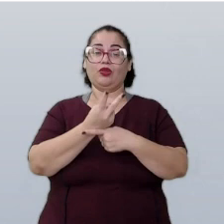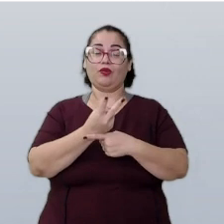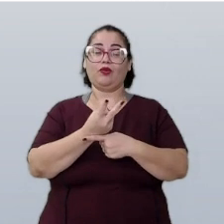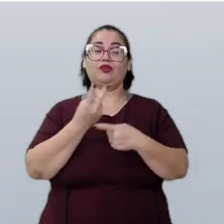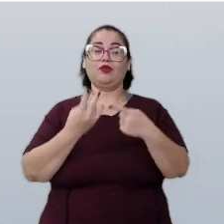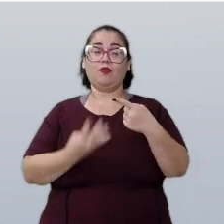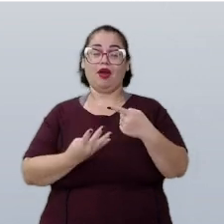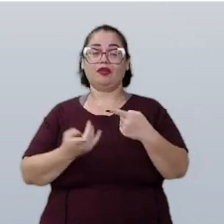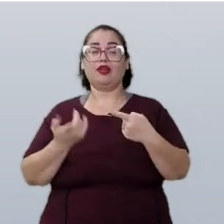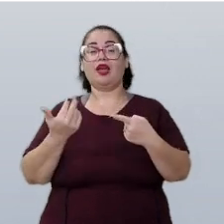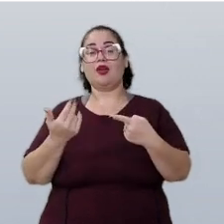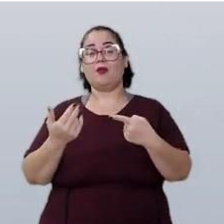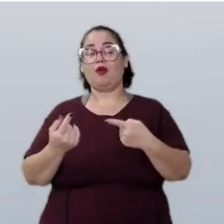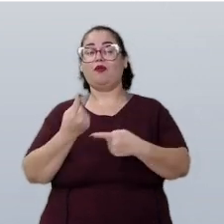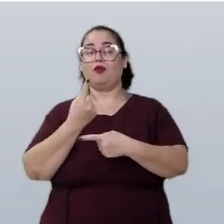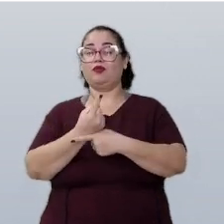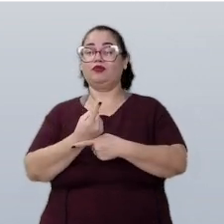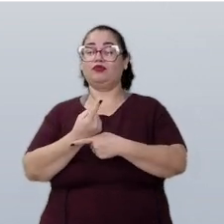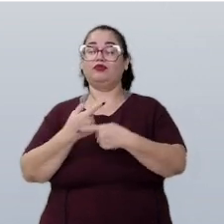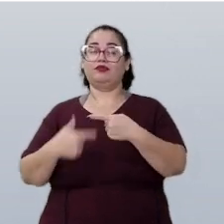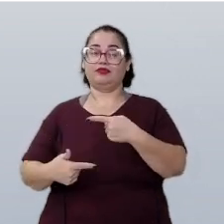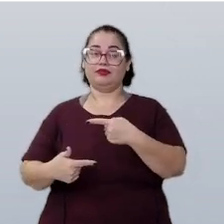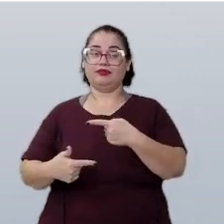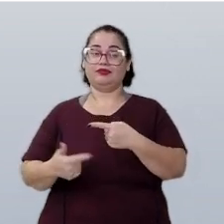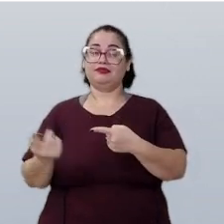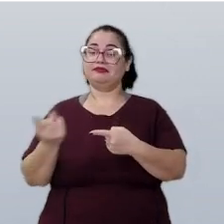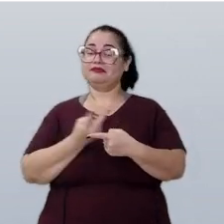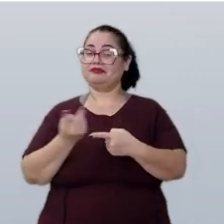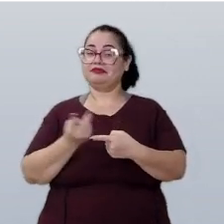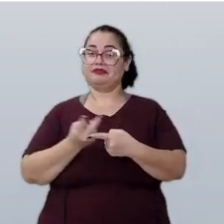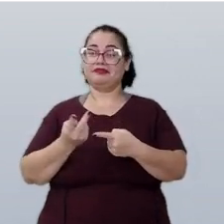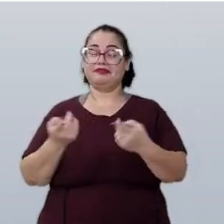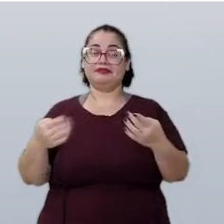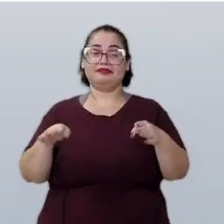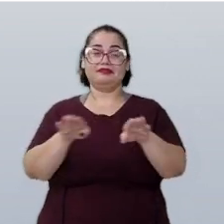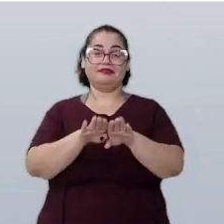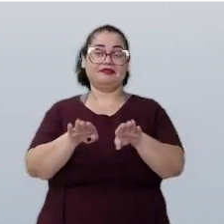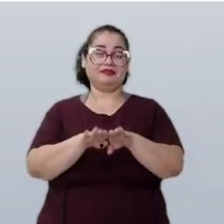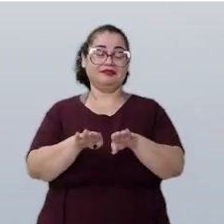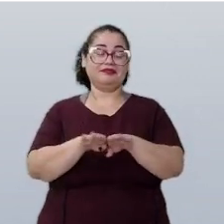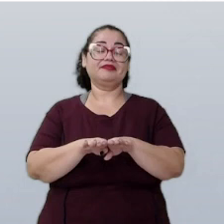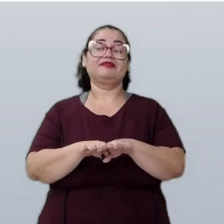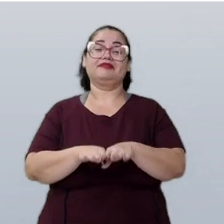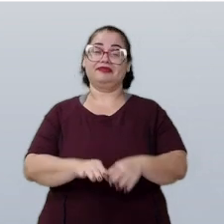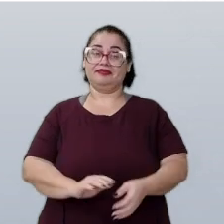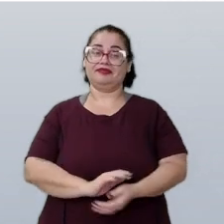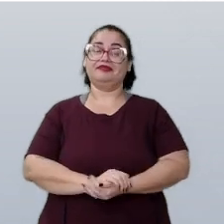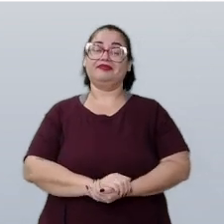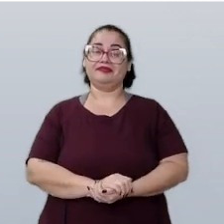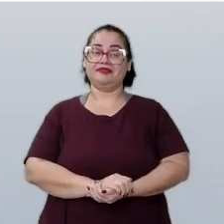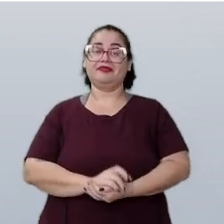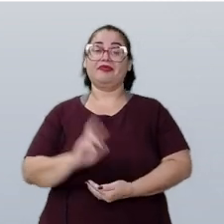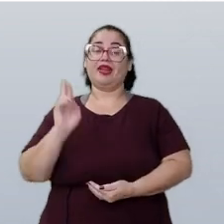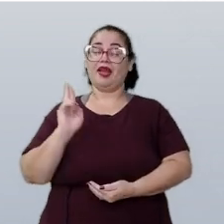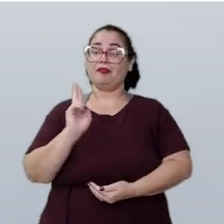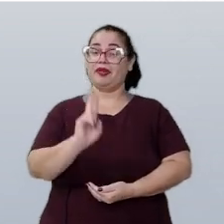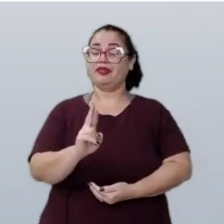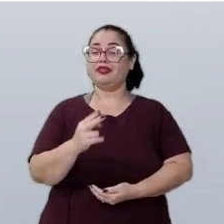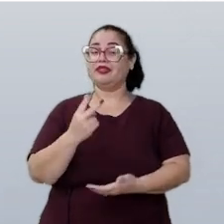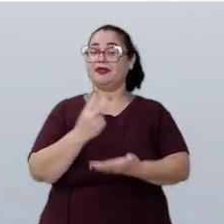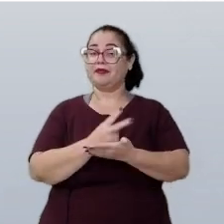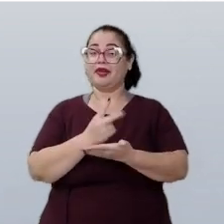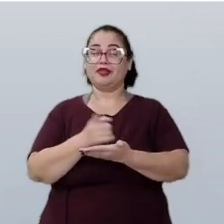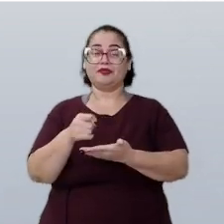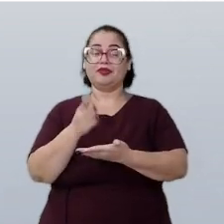quartos é igual a um meio. Ambos são equivalentes, representam a